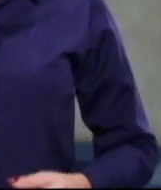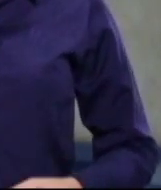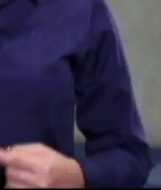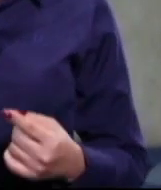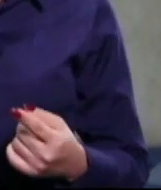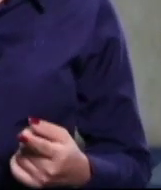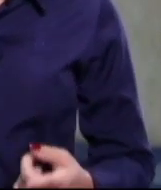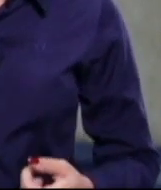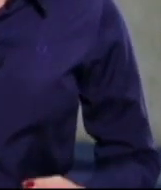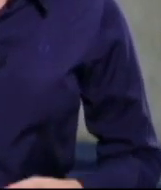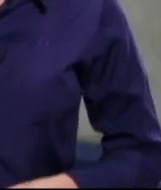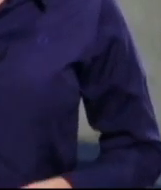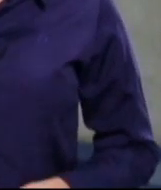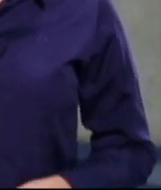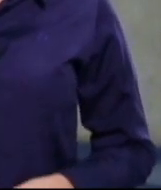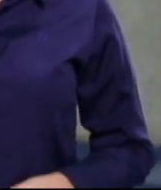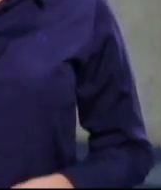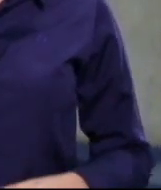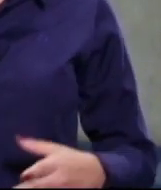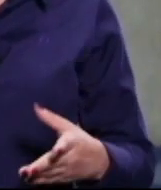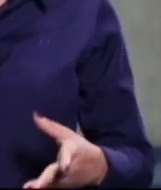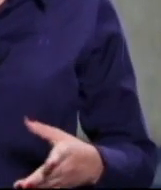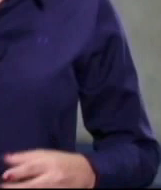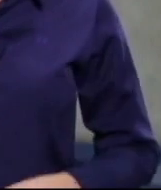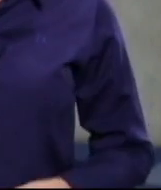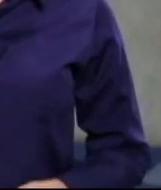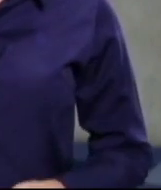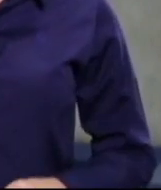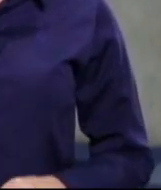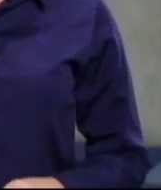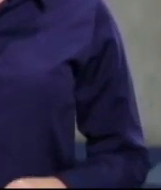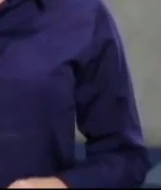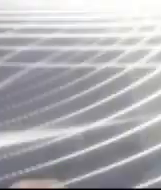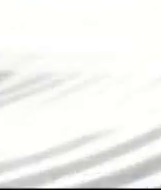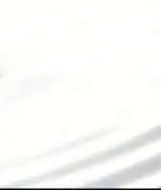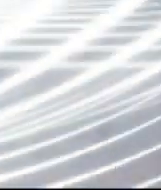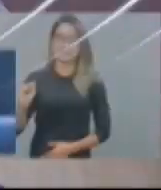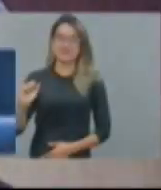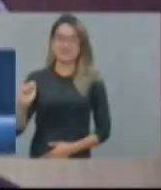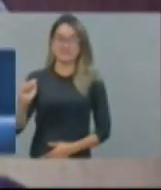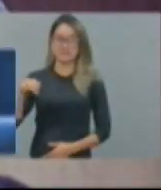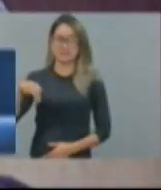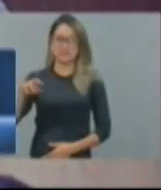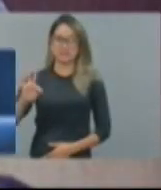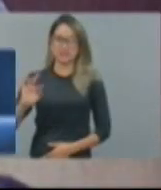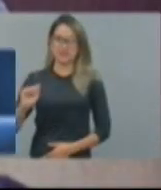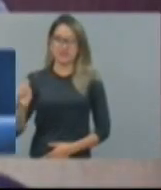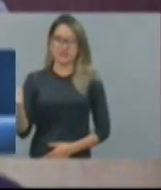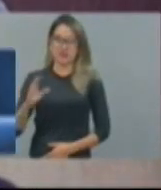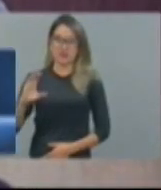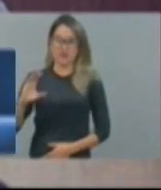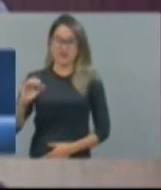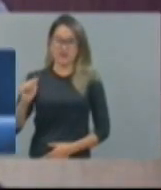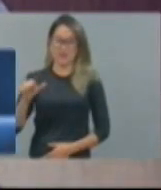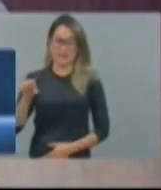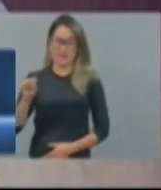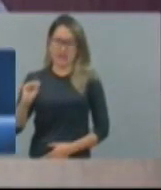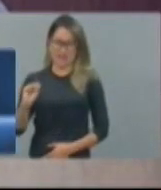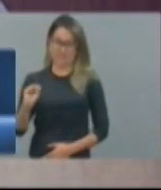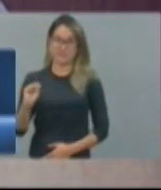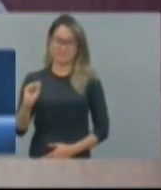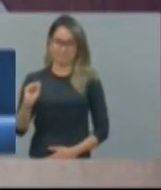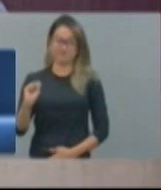oposição e respostas dos parlamentares da base aliada do governo. Hoje a Santa Casa tem uma fila de 3.400